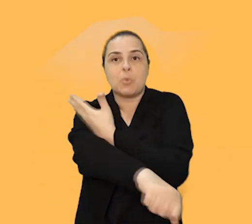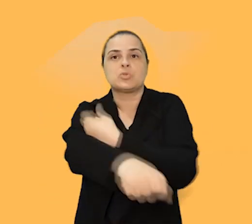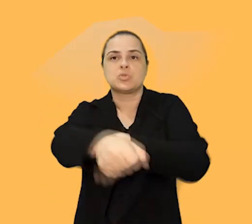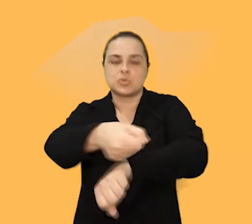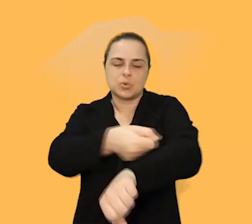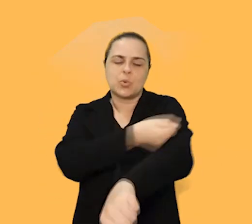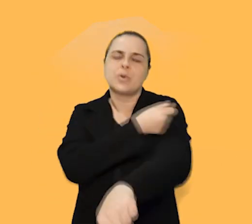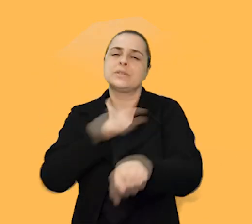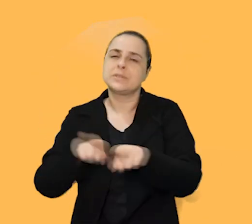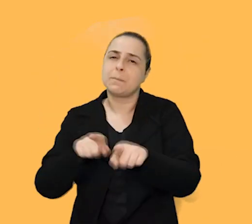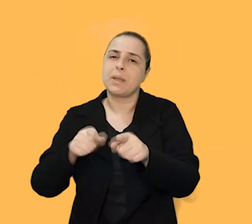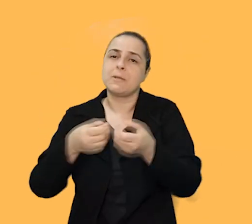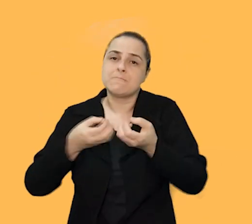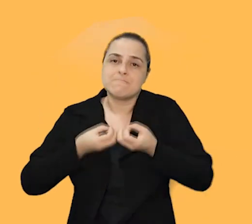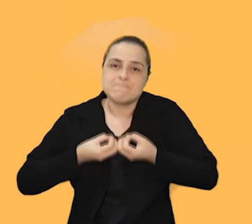expressões das emoções também.